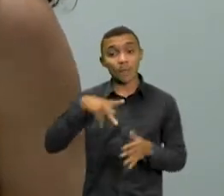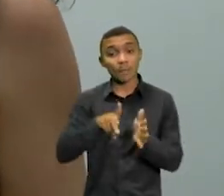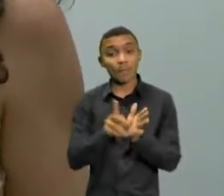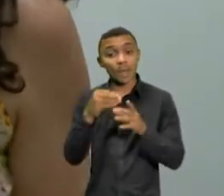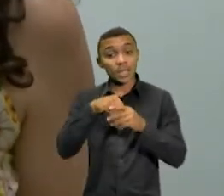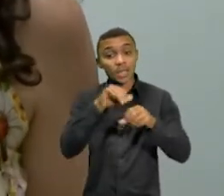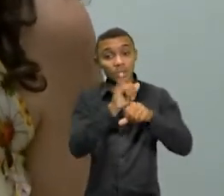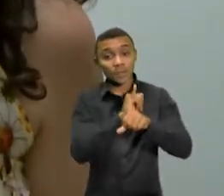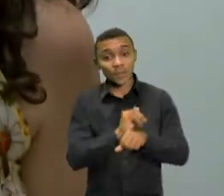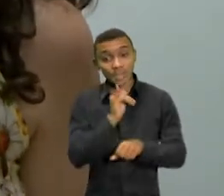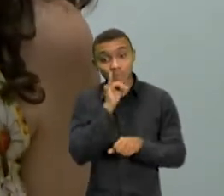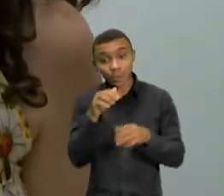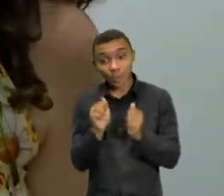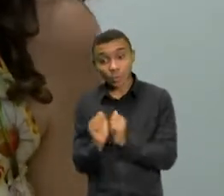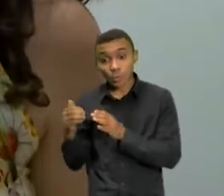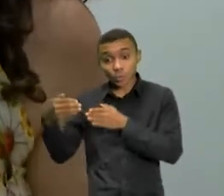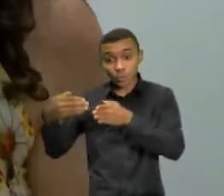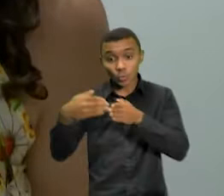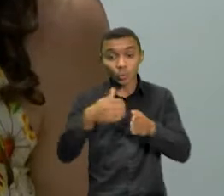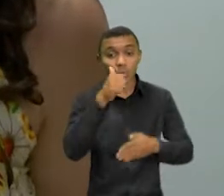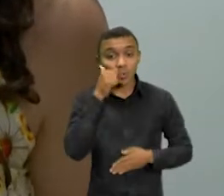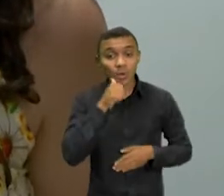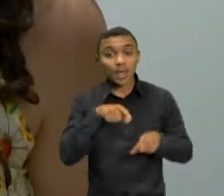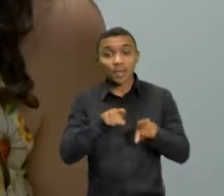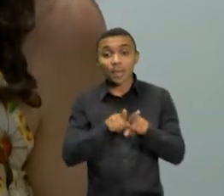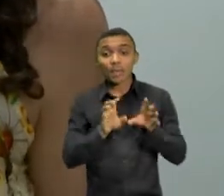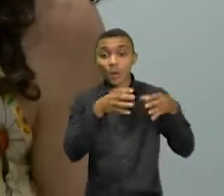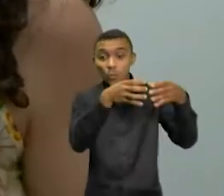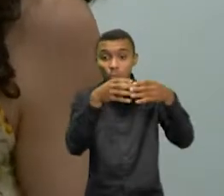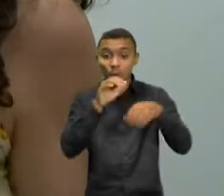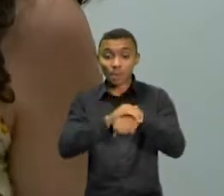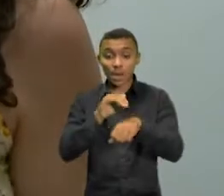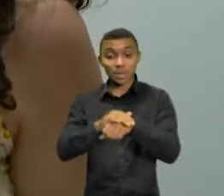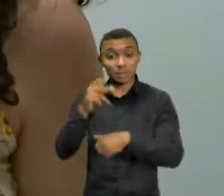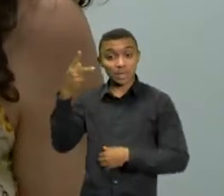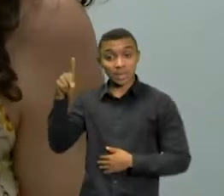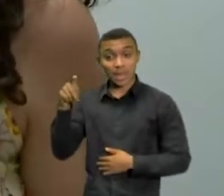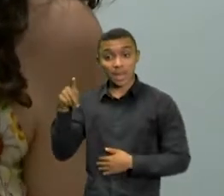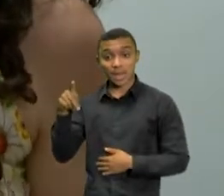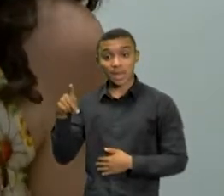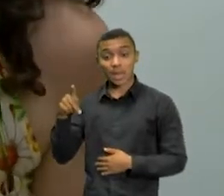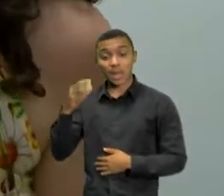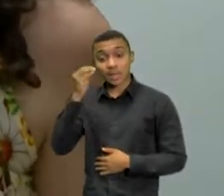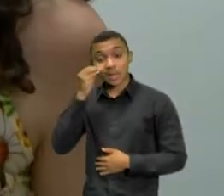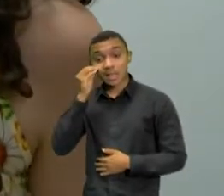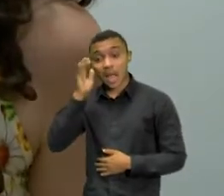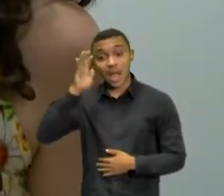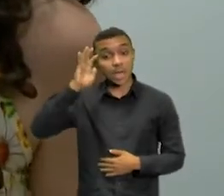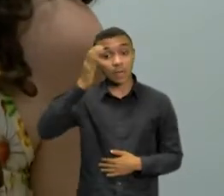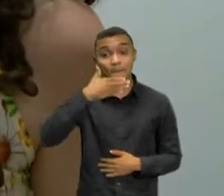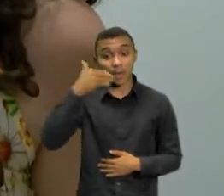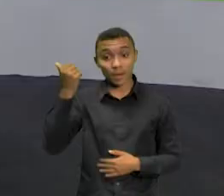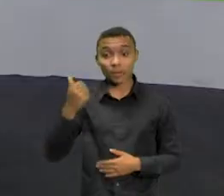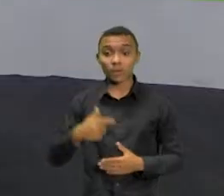tanto com elas quanto com o coletivo ao qual elas pertencem, para pensar a melhor forma de resolução.